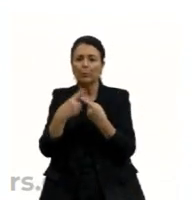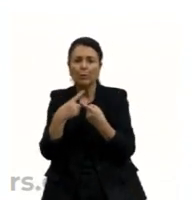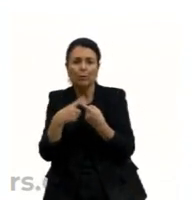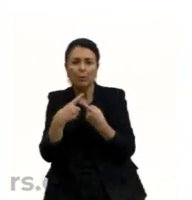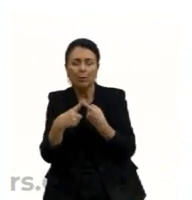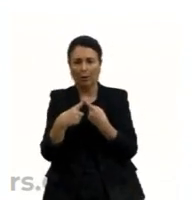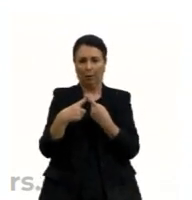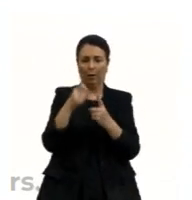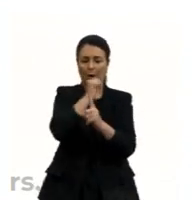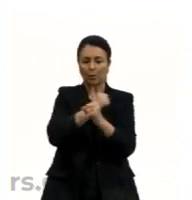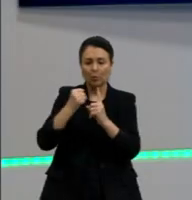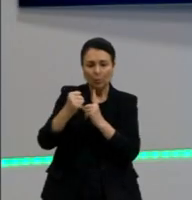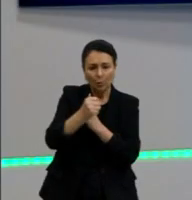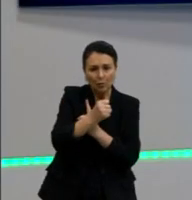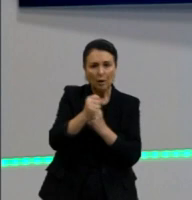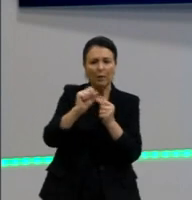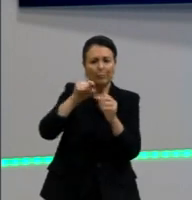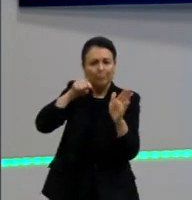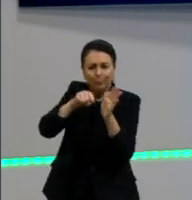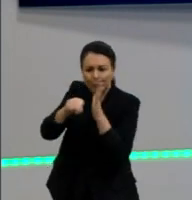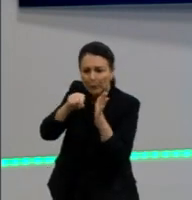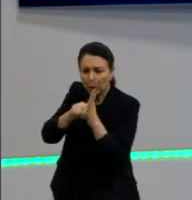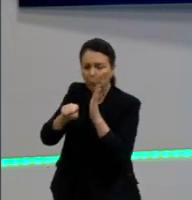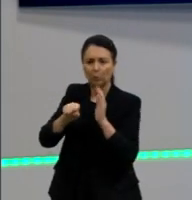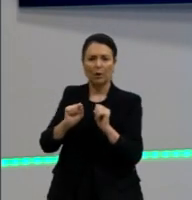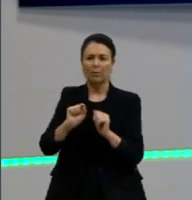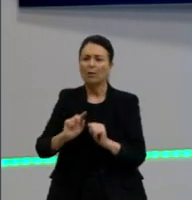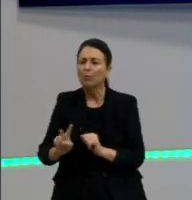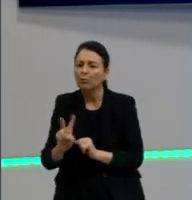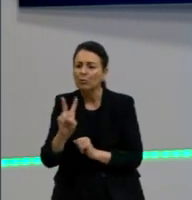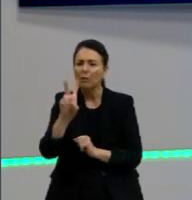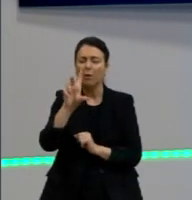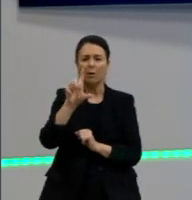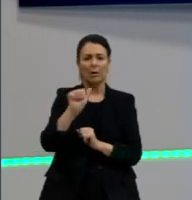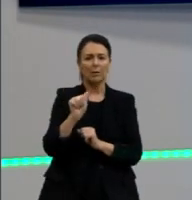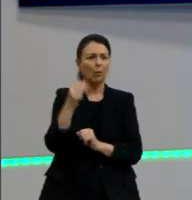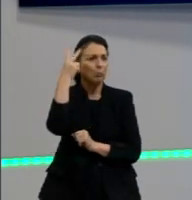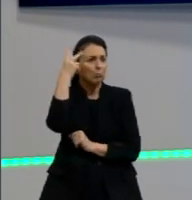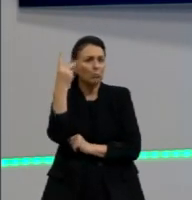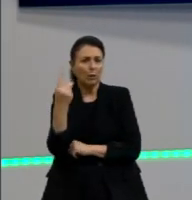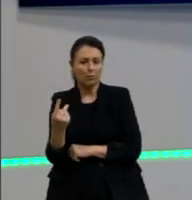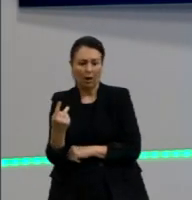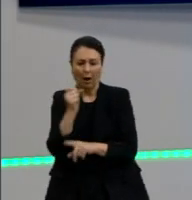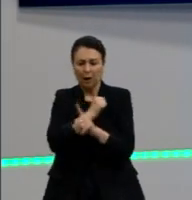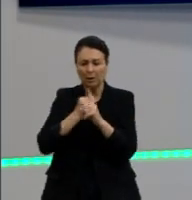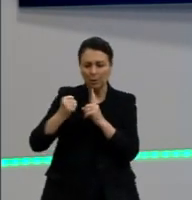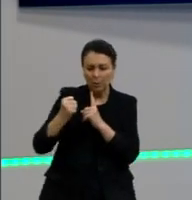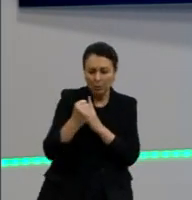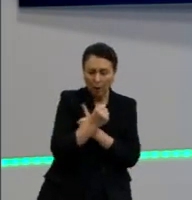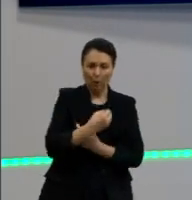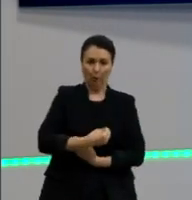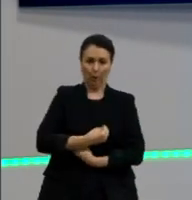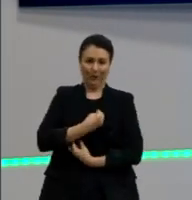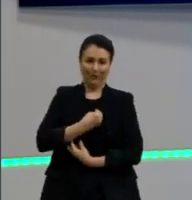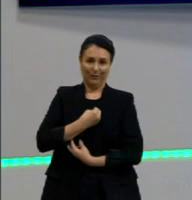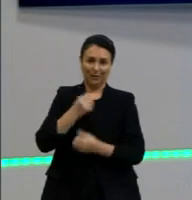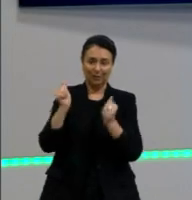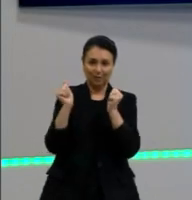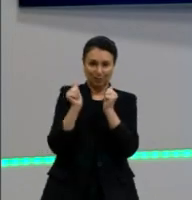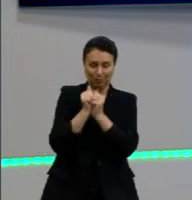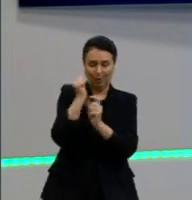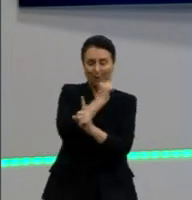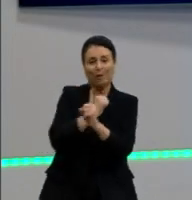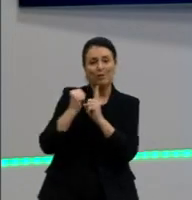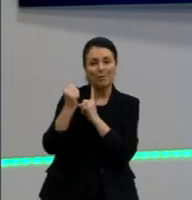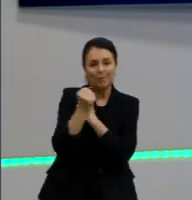A sociologia vai questionar esses valores ditos naturais, essa socialização que a sociedade vai